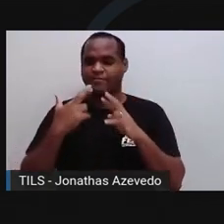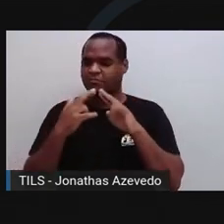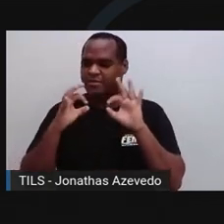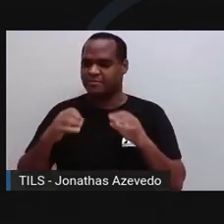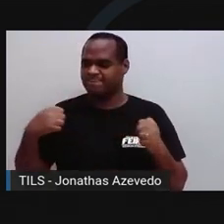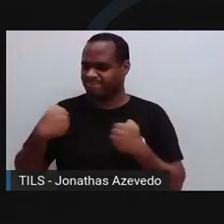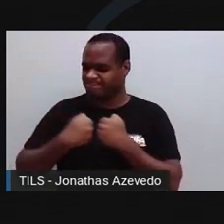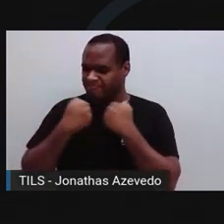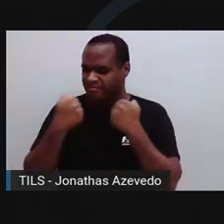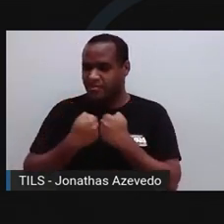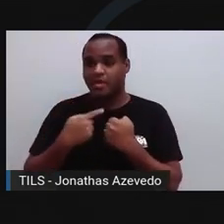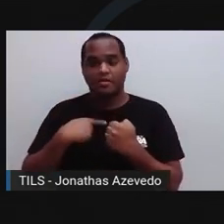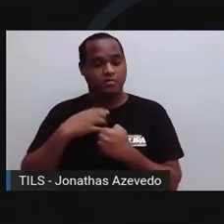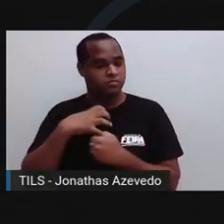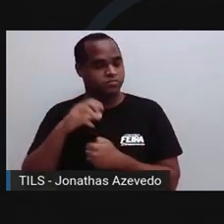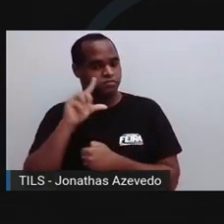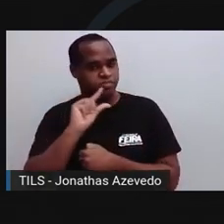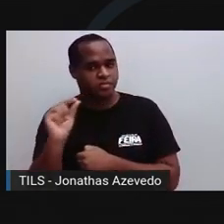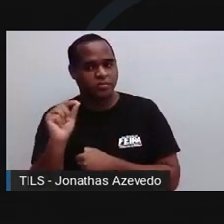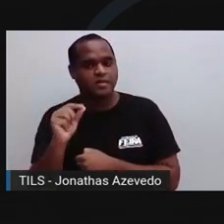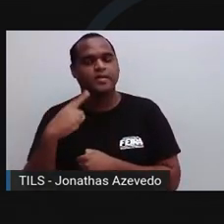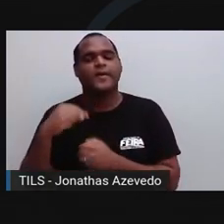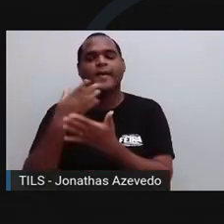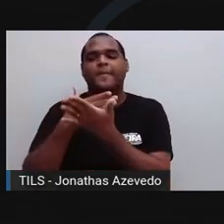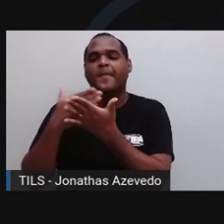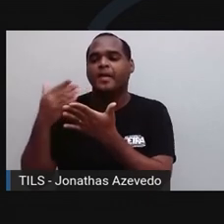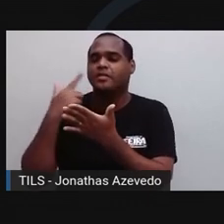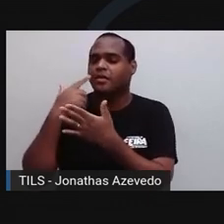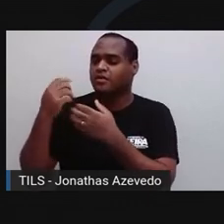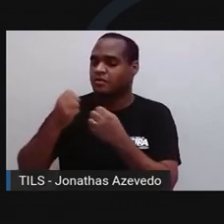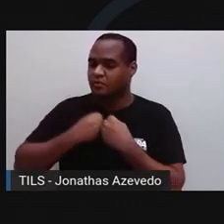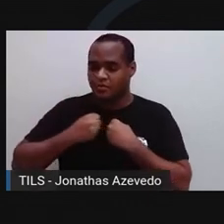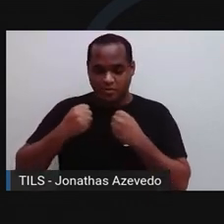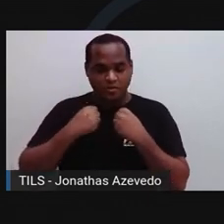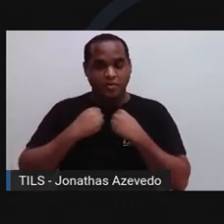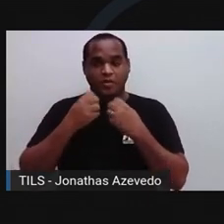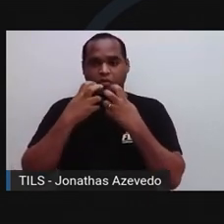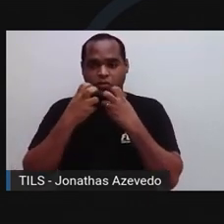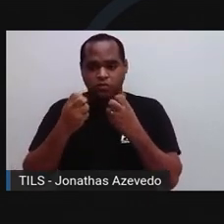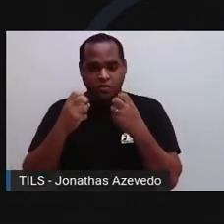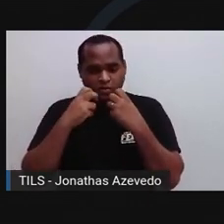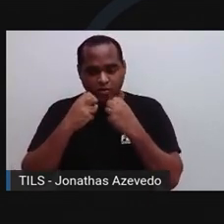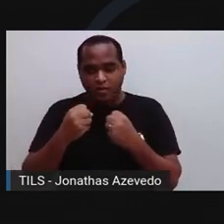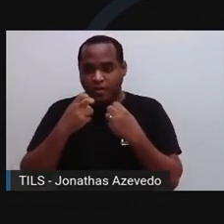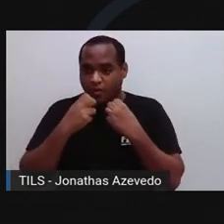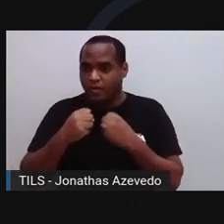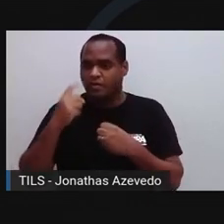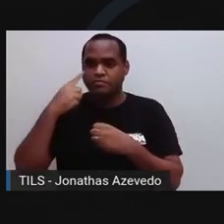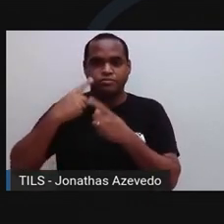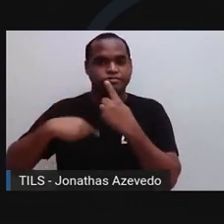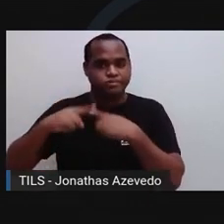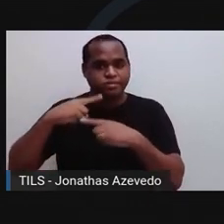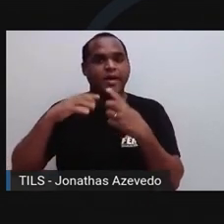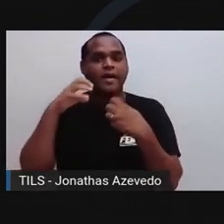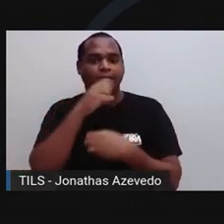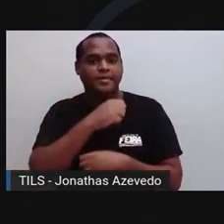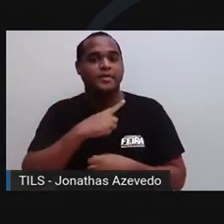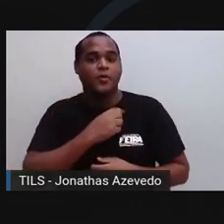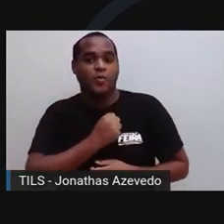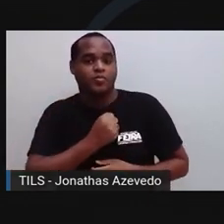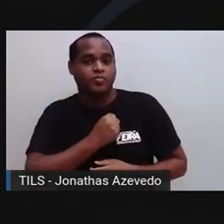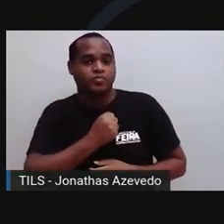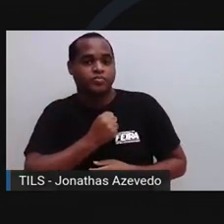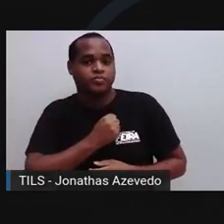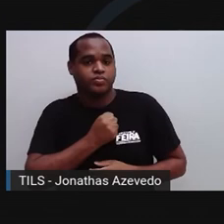fuga ou congelamento é acionado, nós começamos a respirar mais rapidamente, causando hiperventilação e o nosso coração acelera.